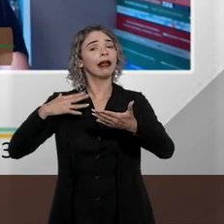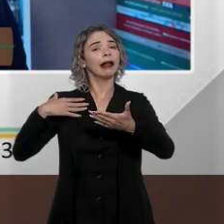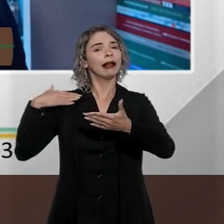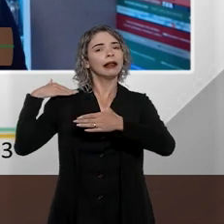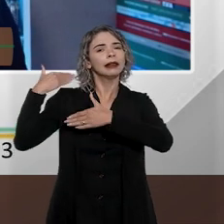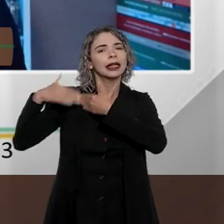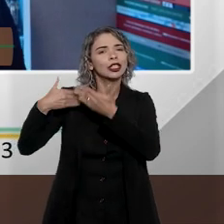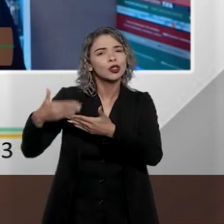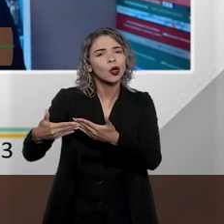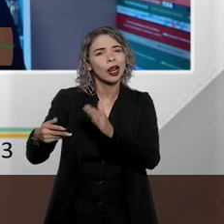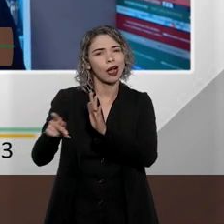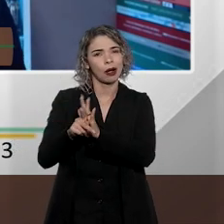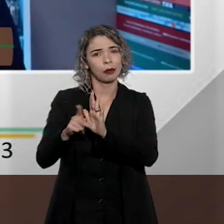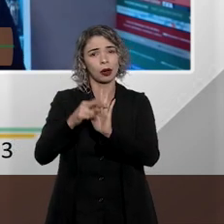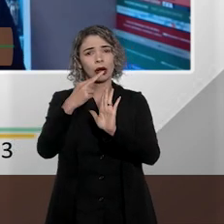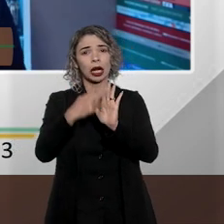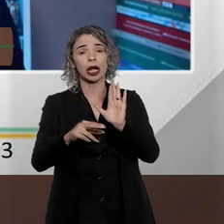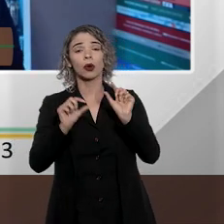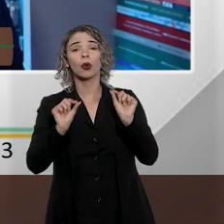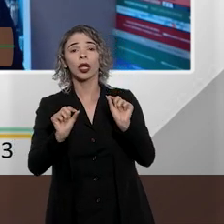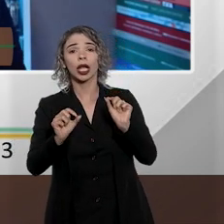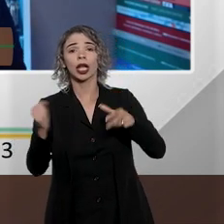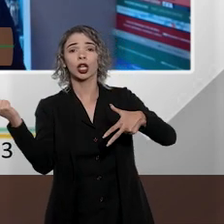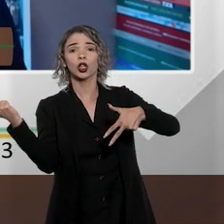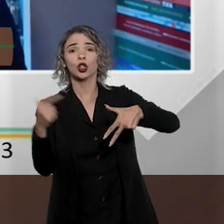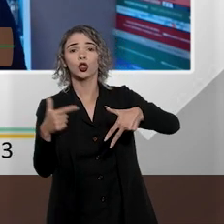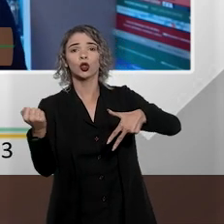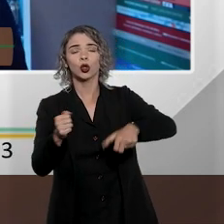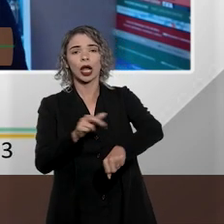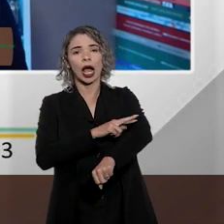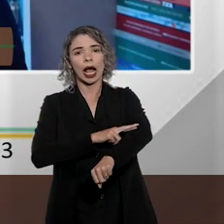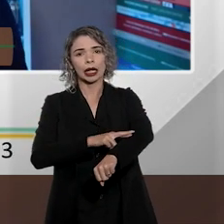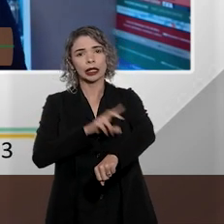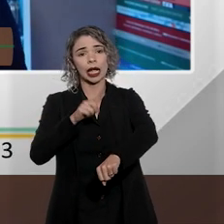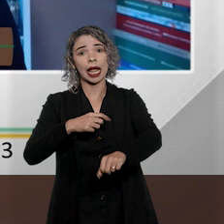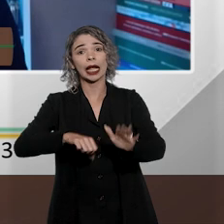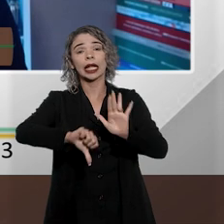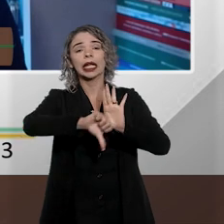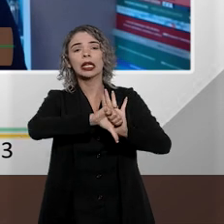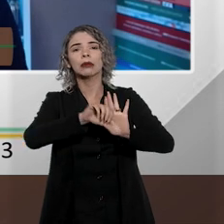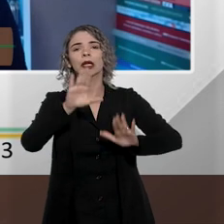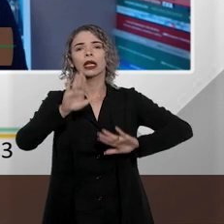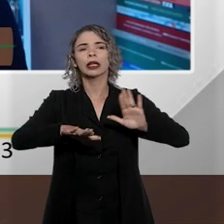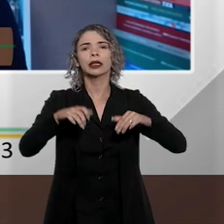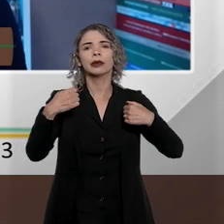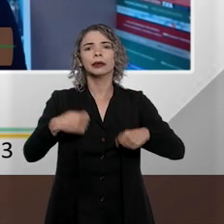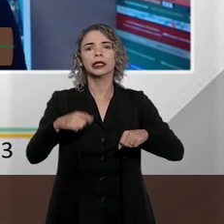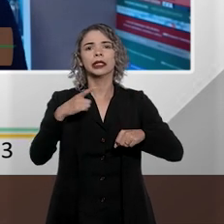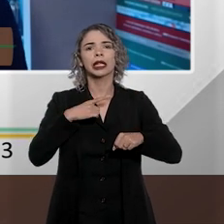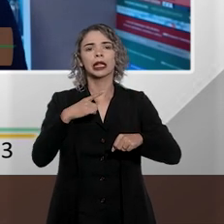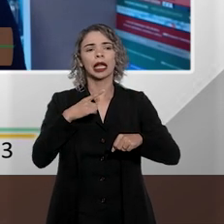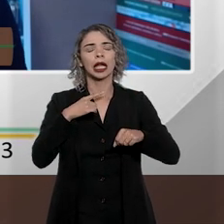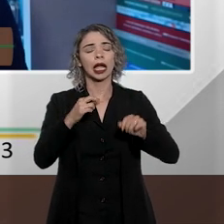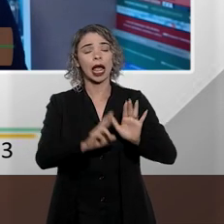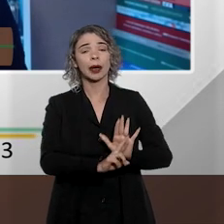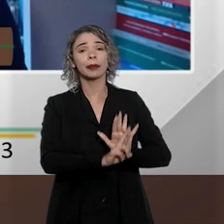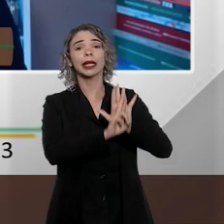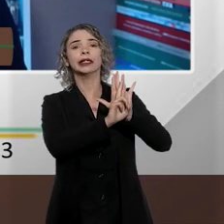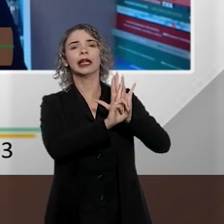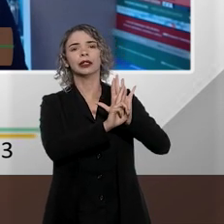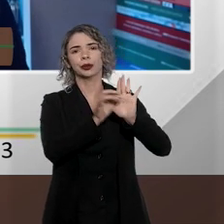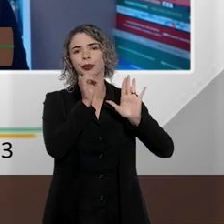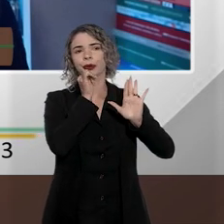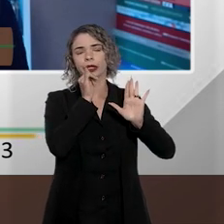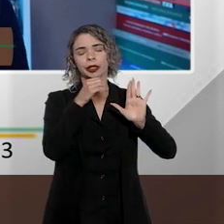norma. E que características seriam essas? A injúria racial, ela seria um crime que dependeria de representação, ou seja,